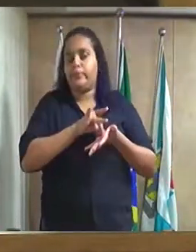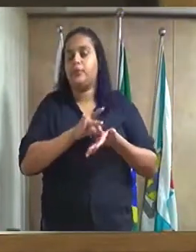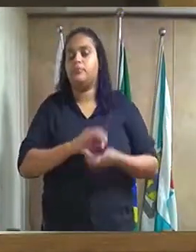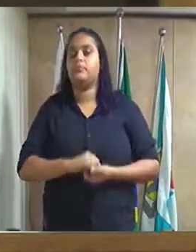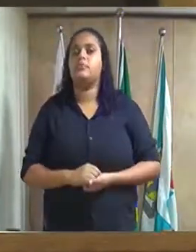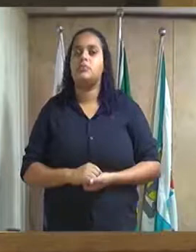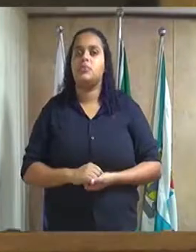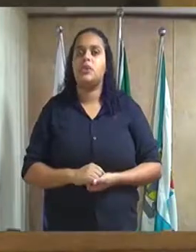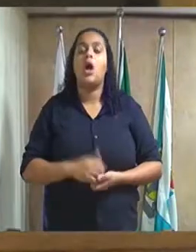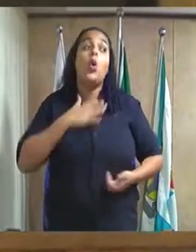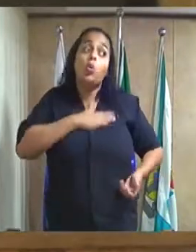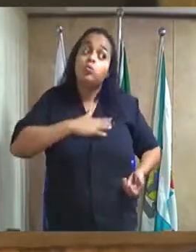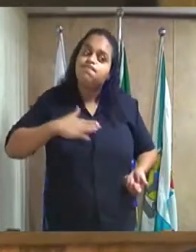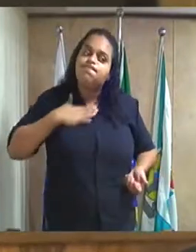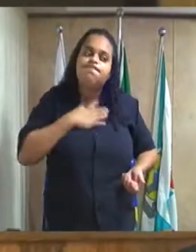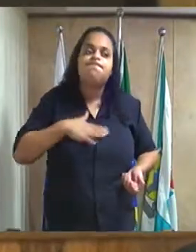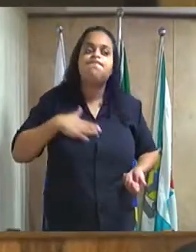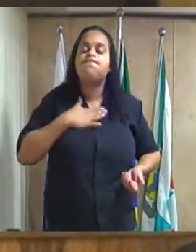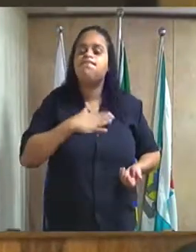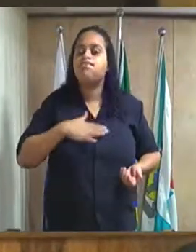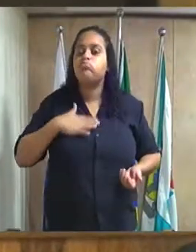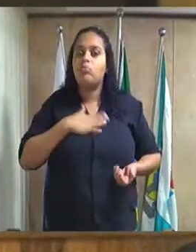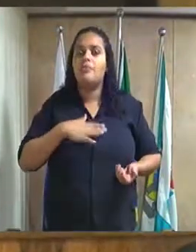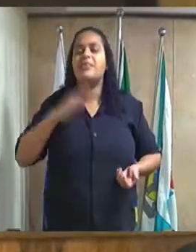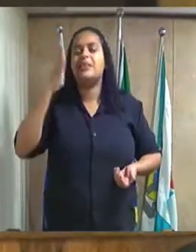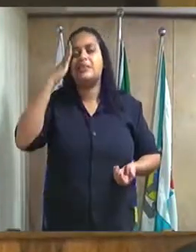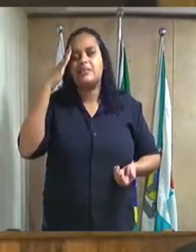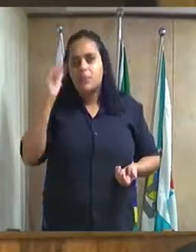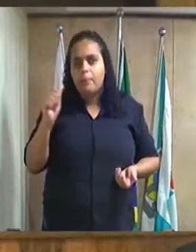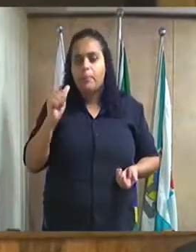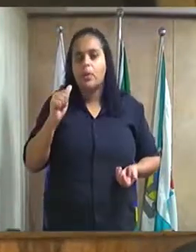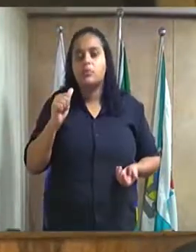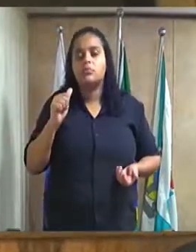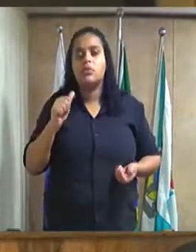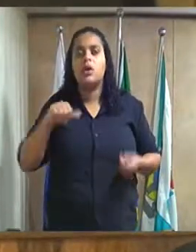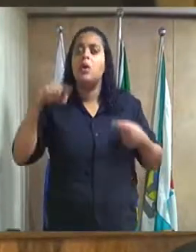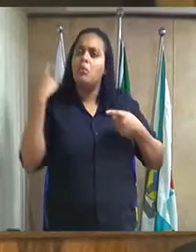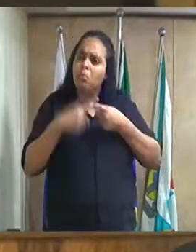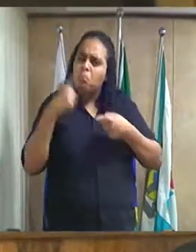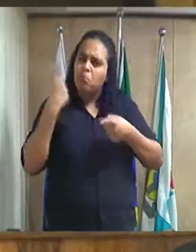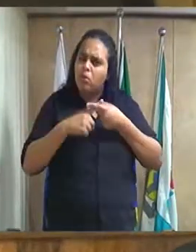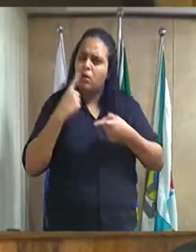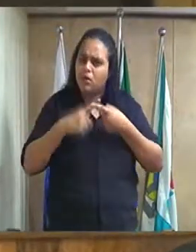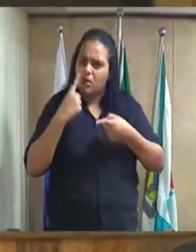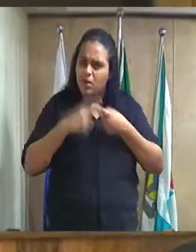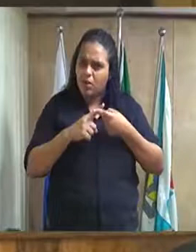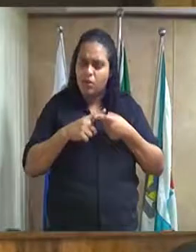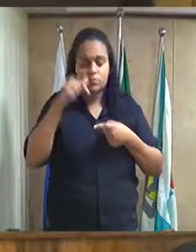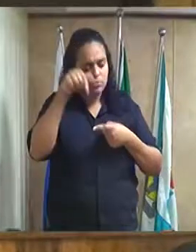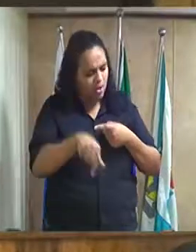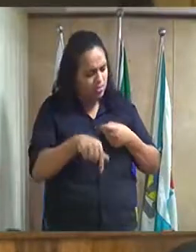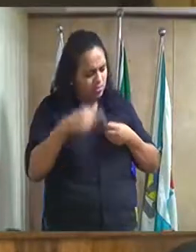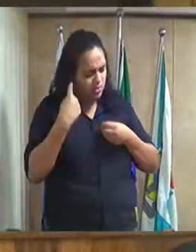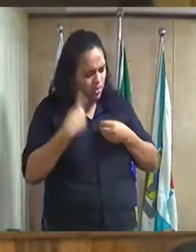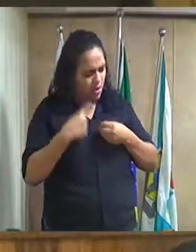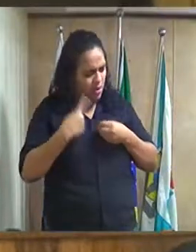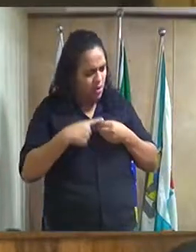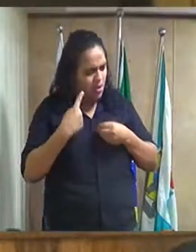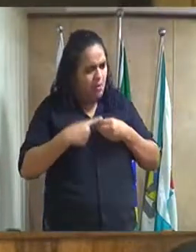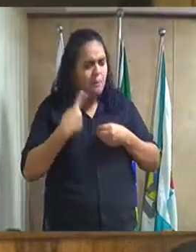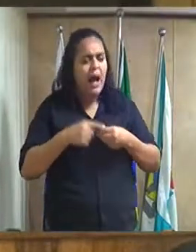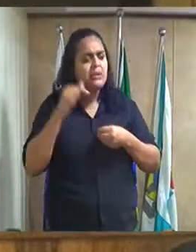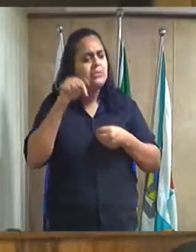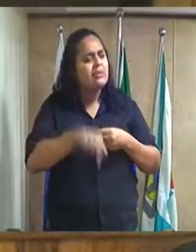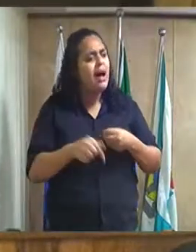eu gostaria de saber por que que o nosso município está nessa condição